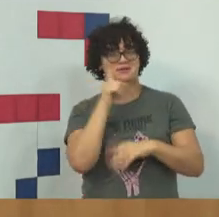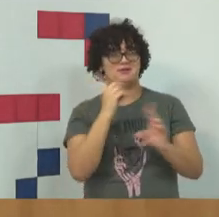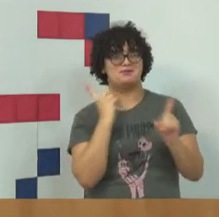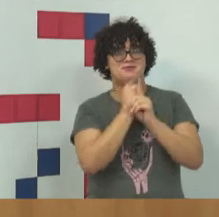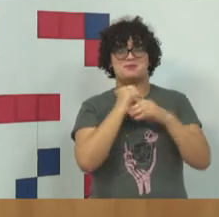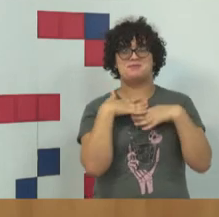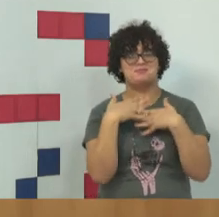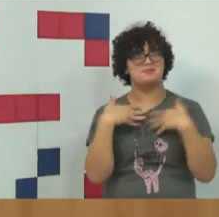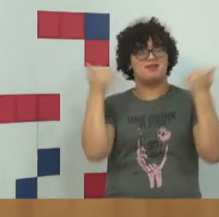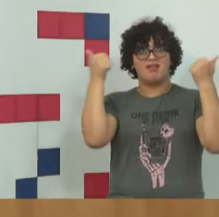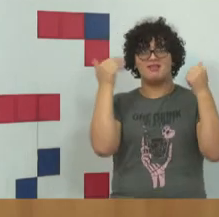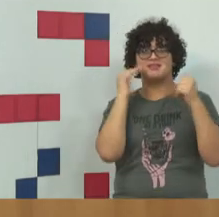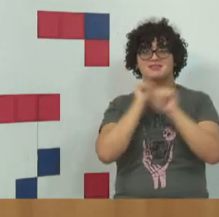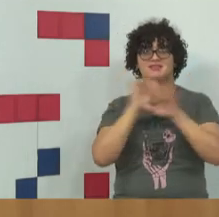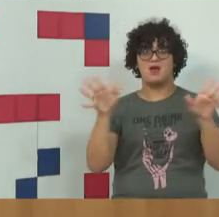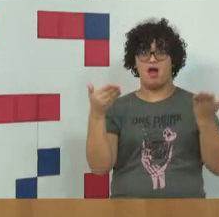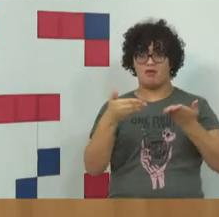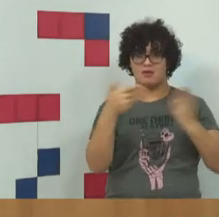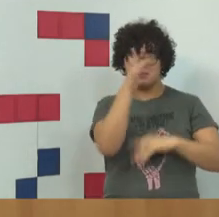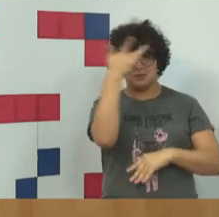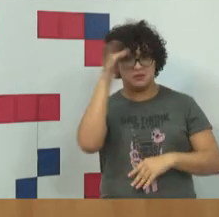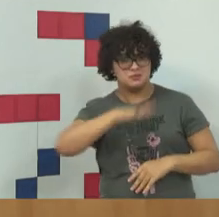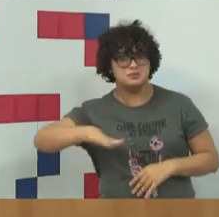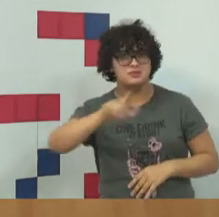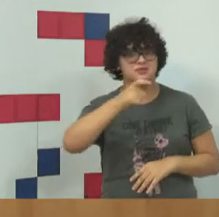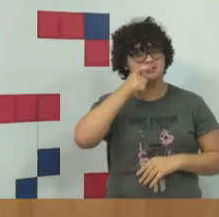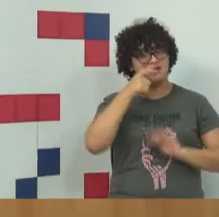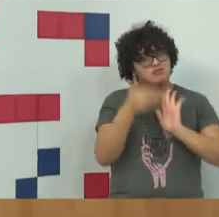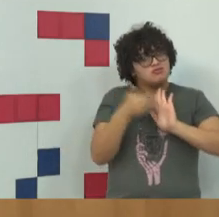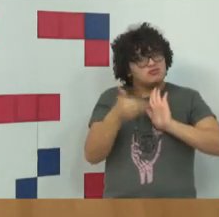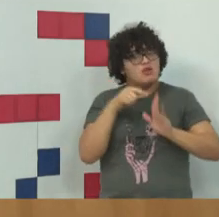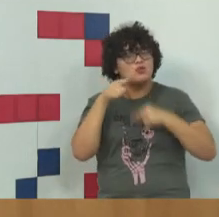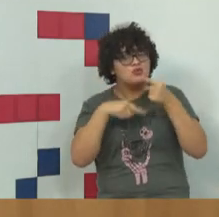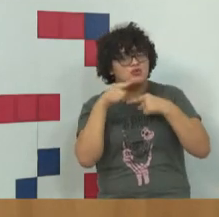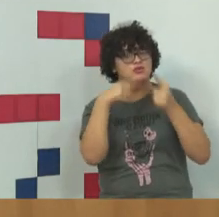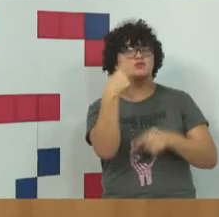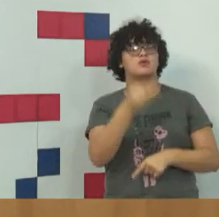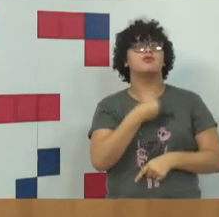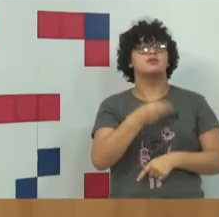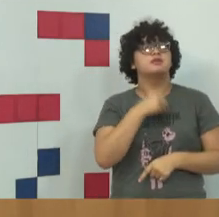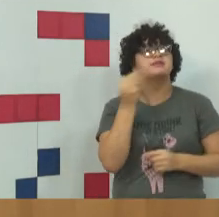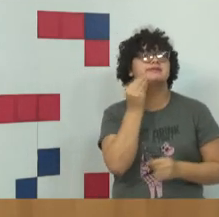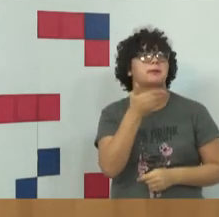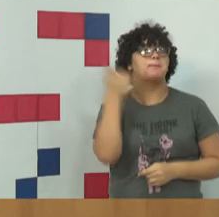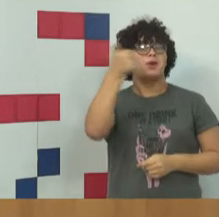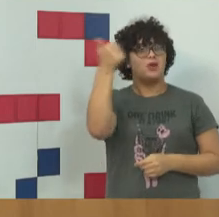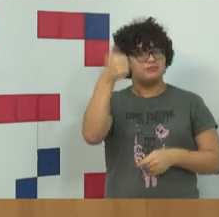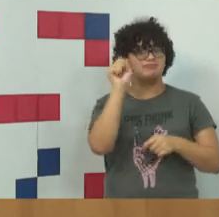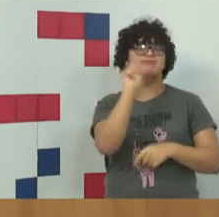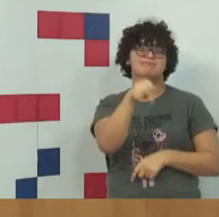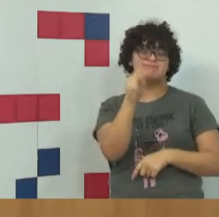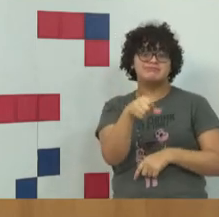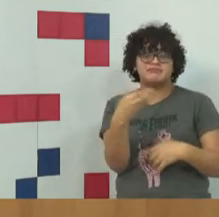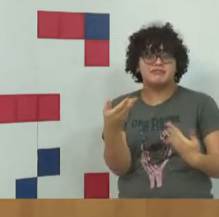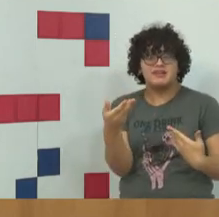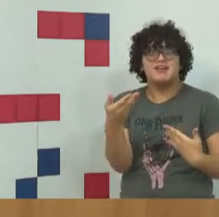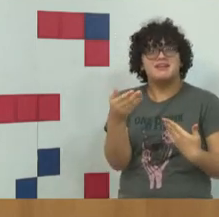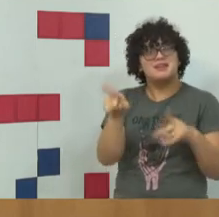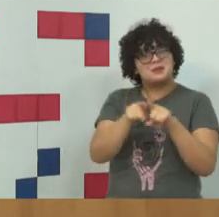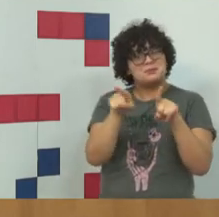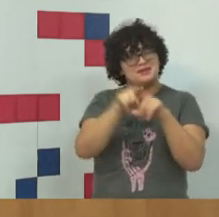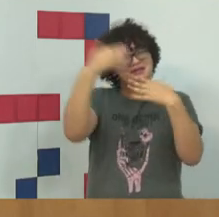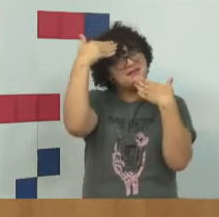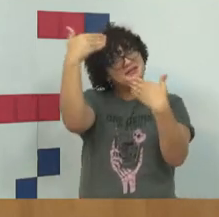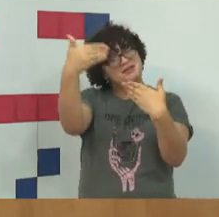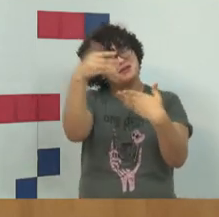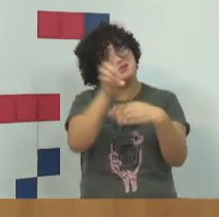seja produtivo, para quem nos assiste, para tirar dúvidas, para que a sua vida, de alguma maneira, melhore. Então, e agradecer